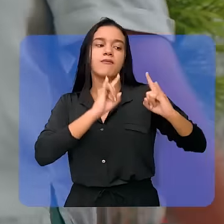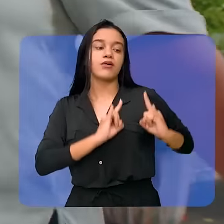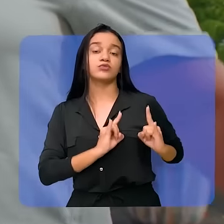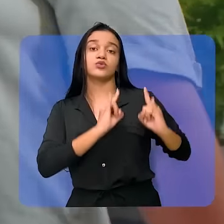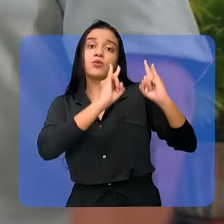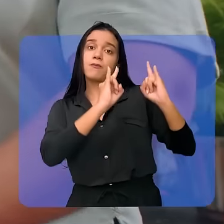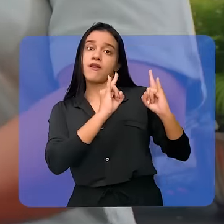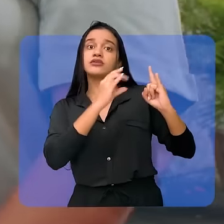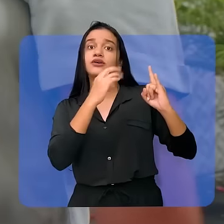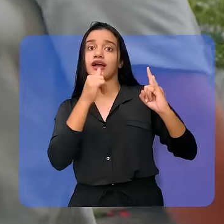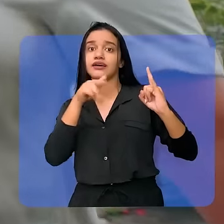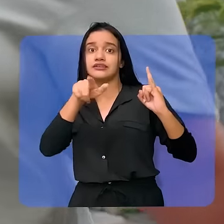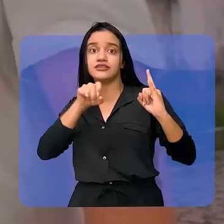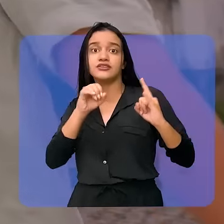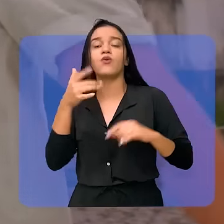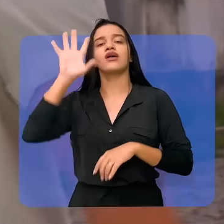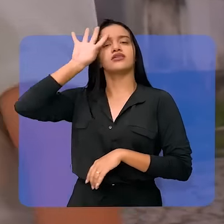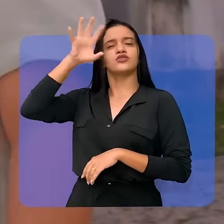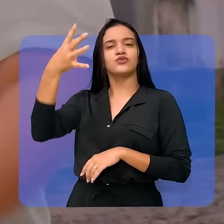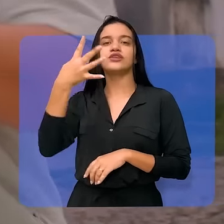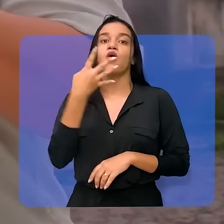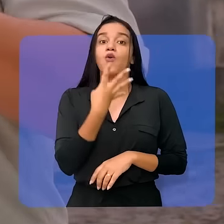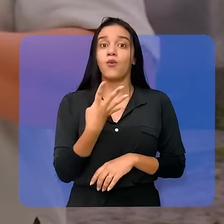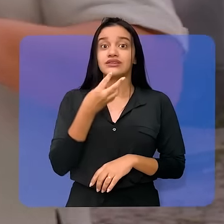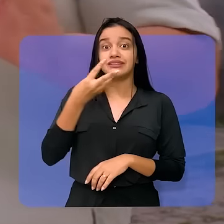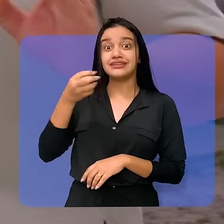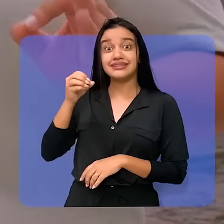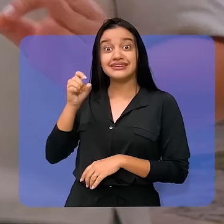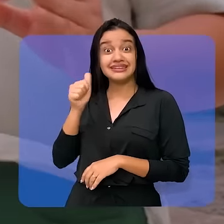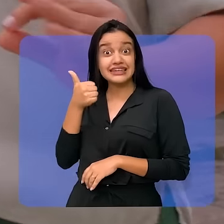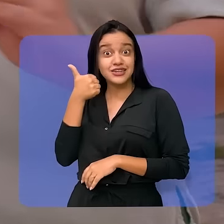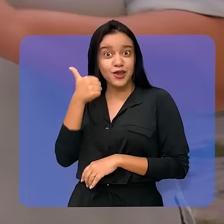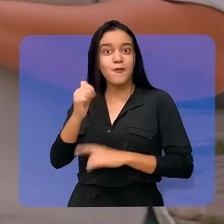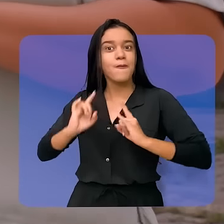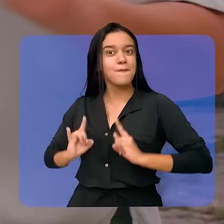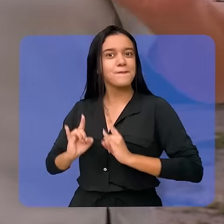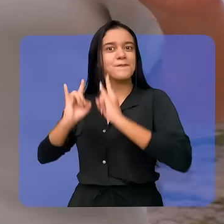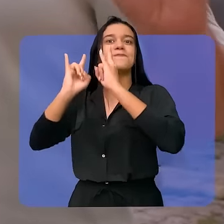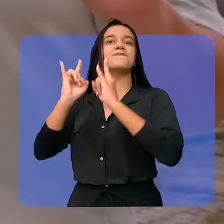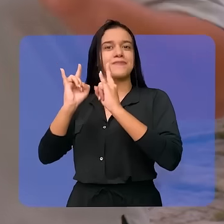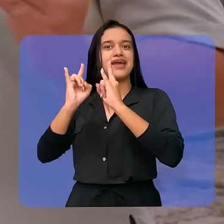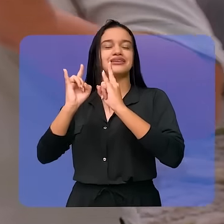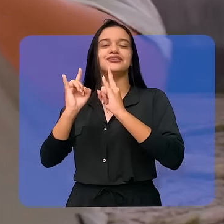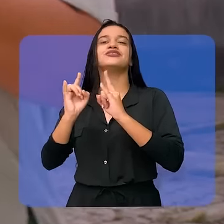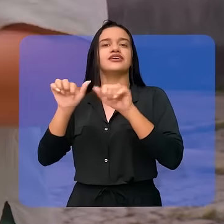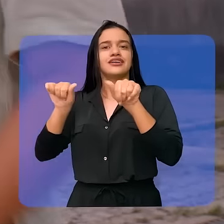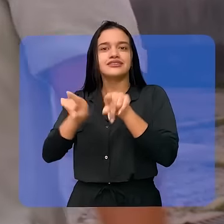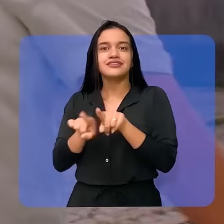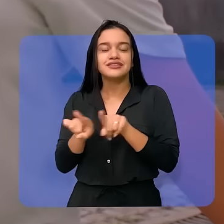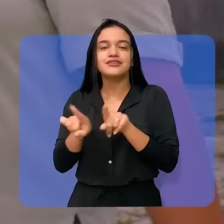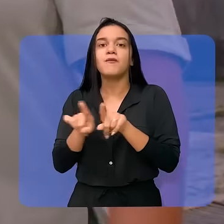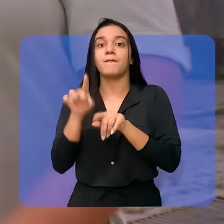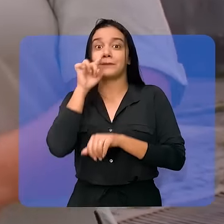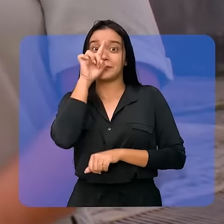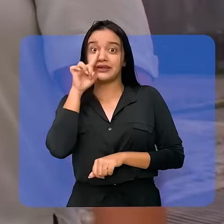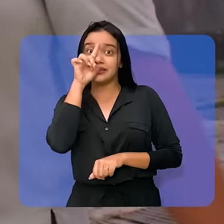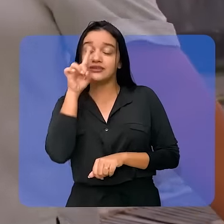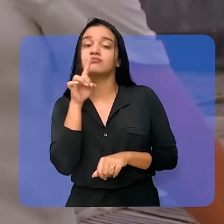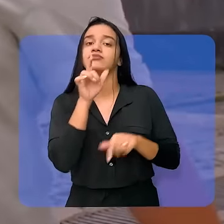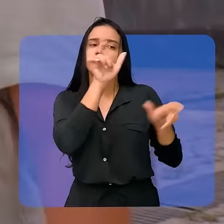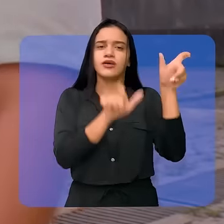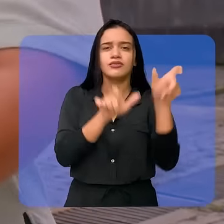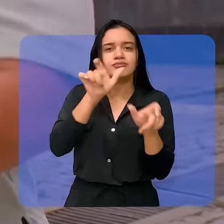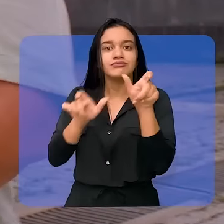caixão está sendo solucionado. São 431 prédios que estão prestes a deixar de ser motivo de apreensão para os